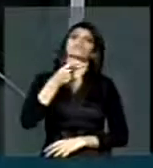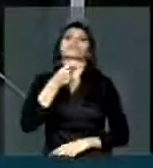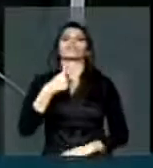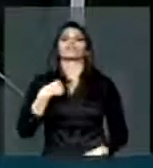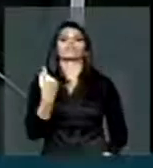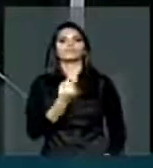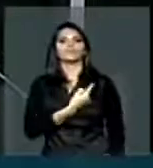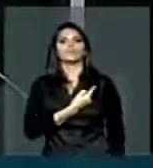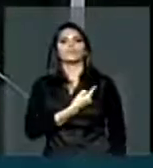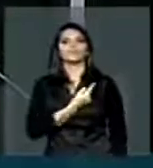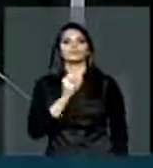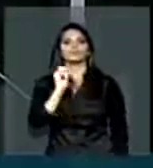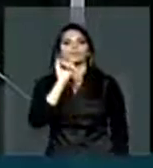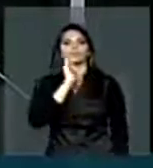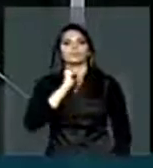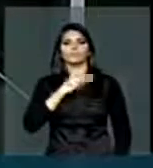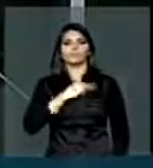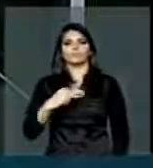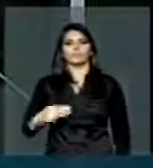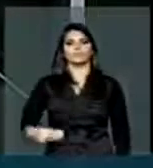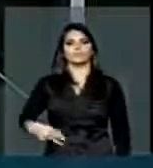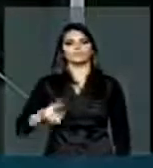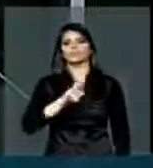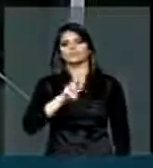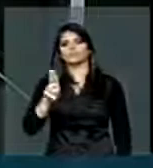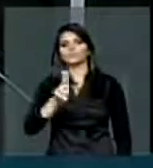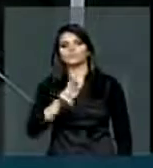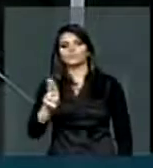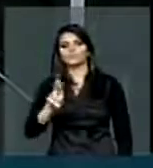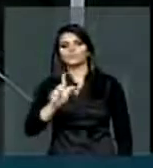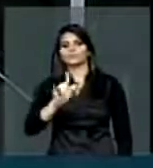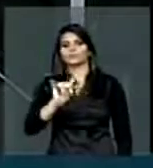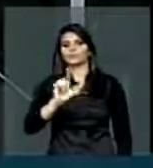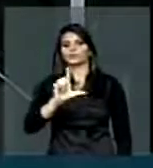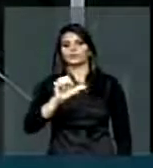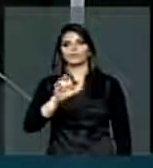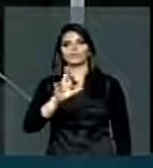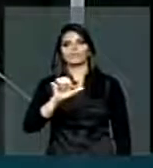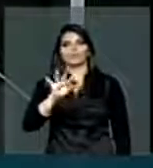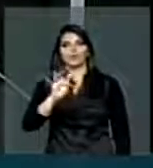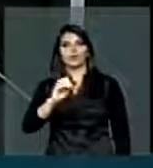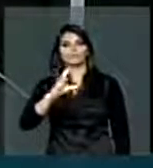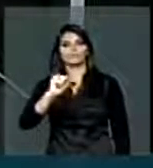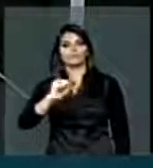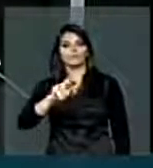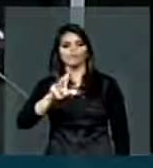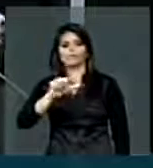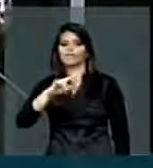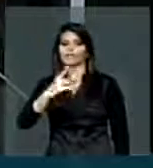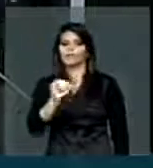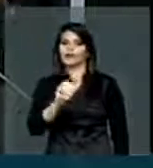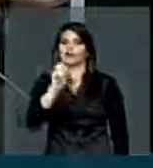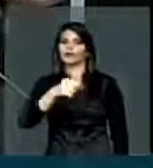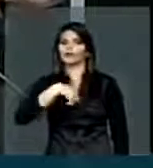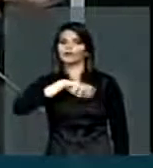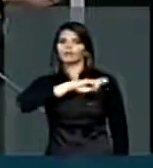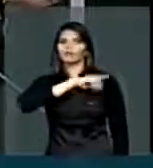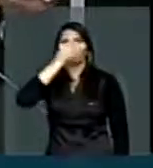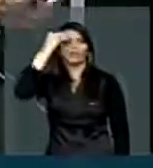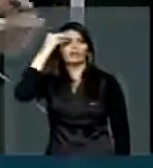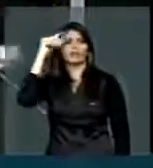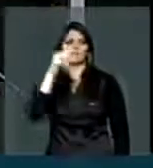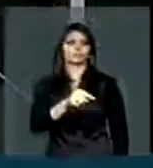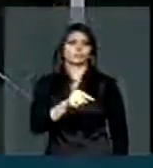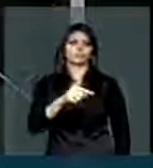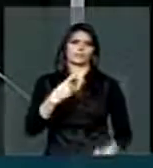o nosso ministro, Gilberto Carvalho, seja responsável